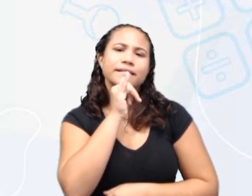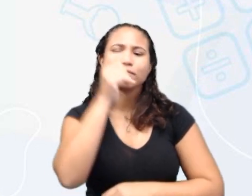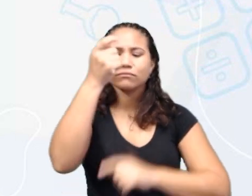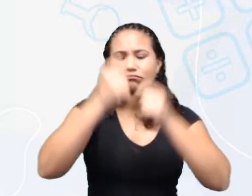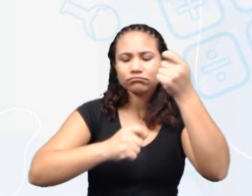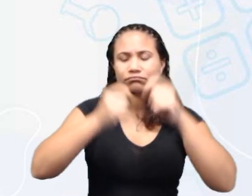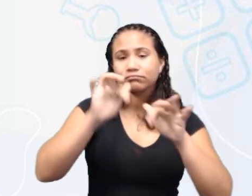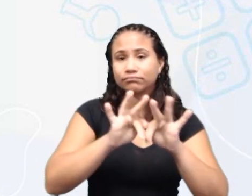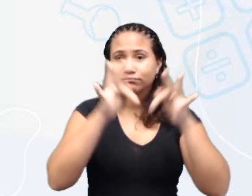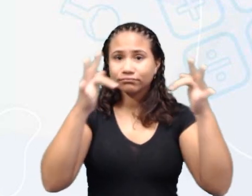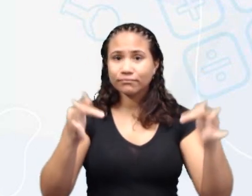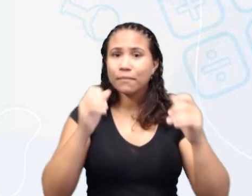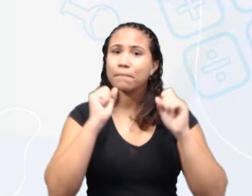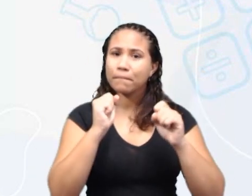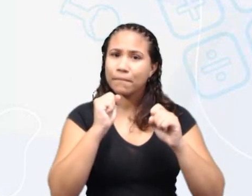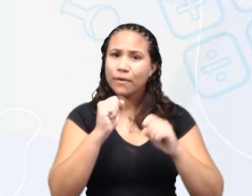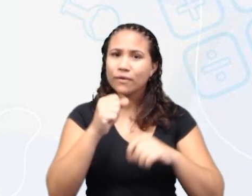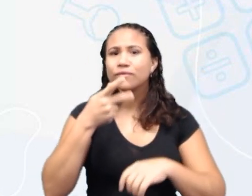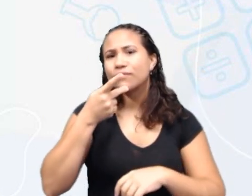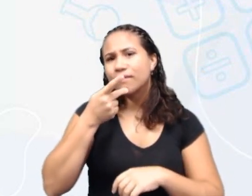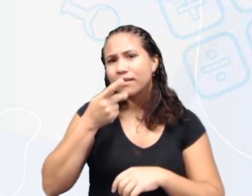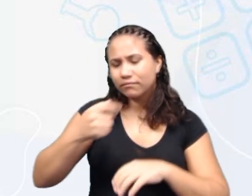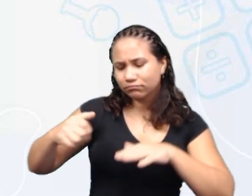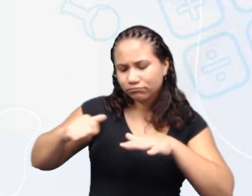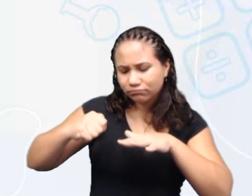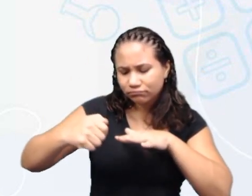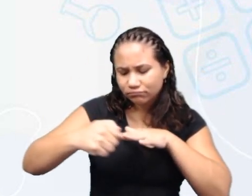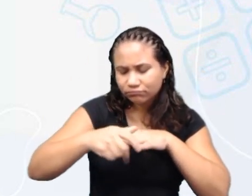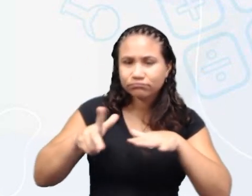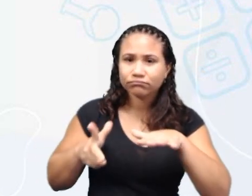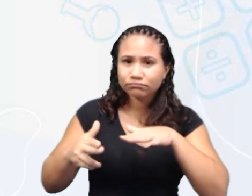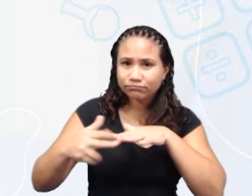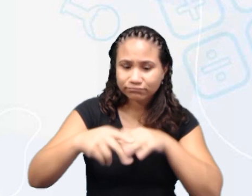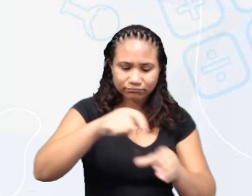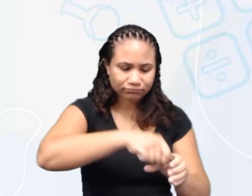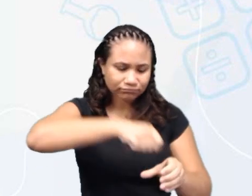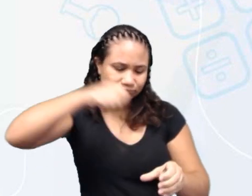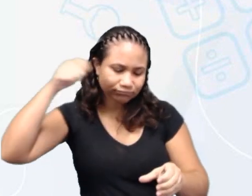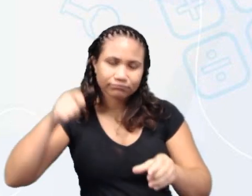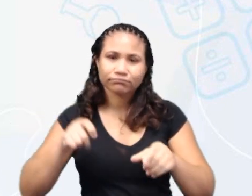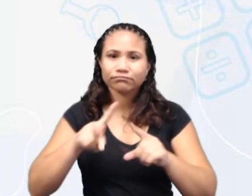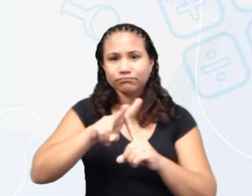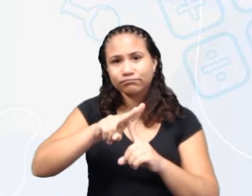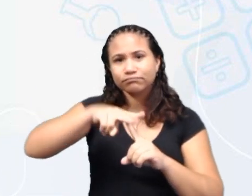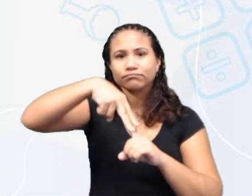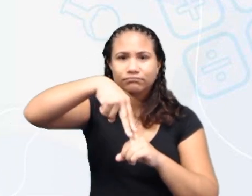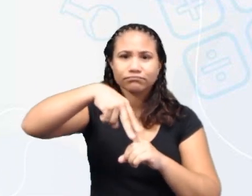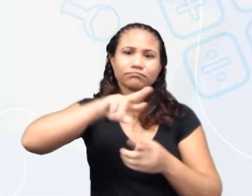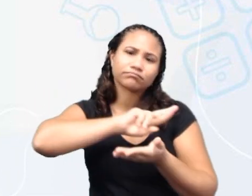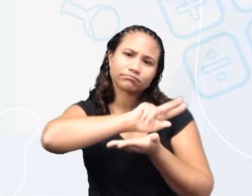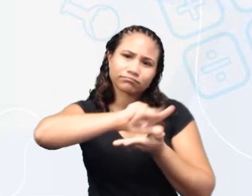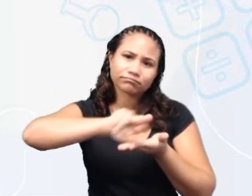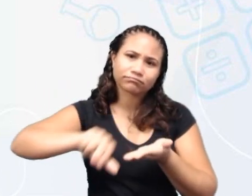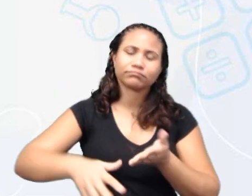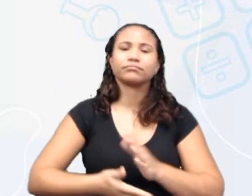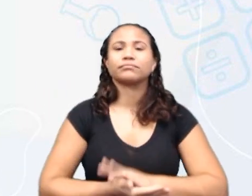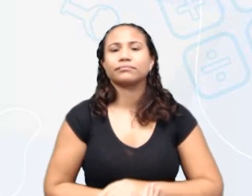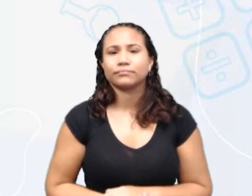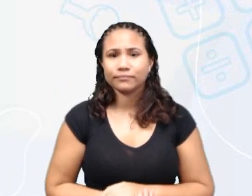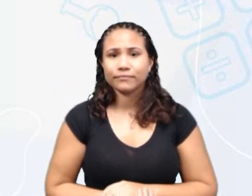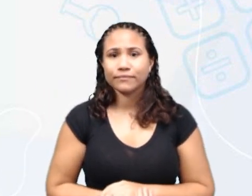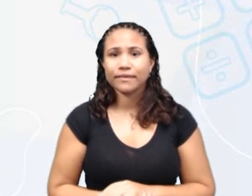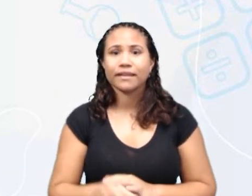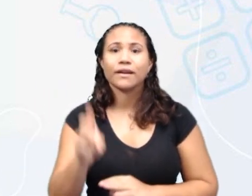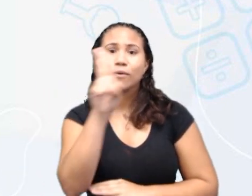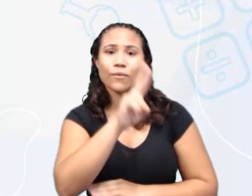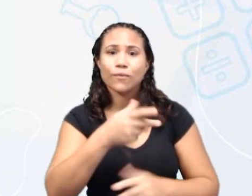simples, podemos destacar as tesouras, abridor de garrafas, saca-rolhas, cortador de unha, entre outros. São